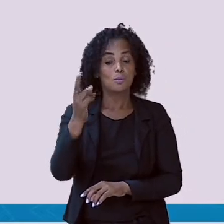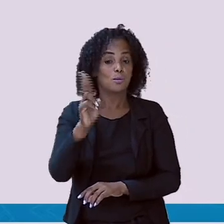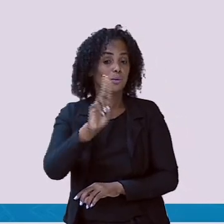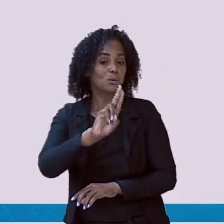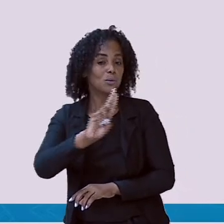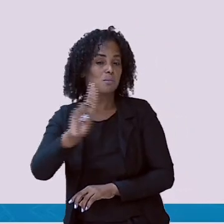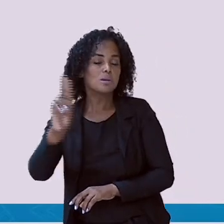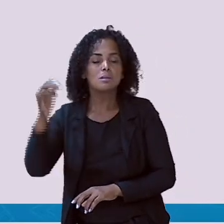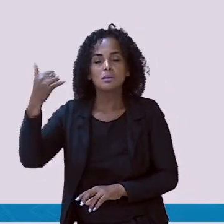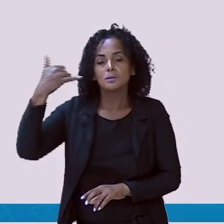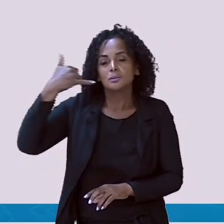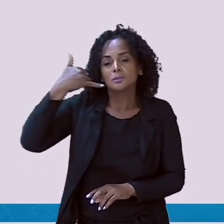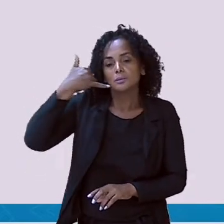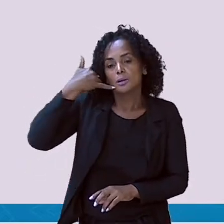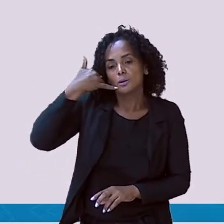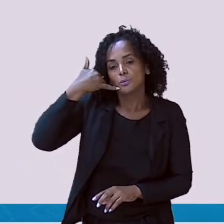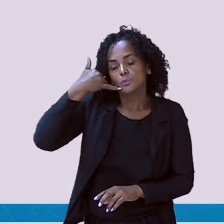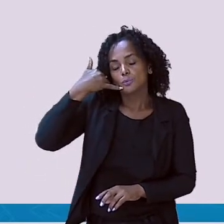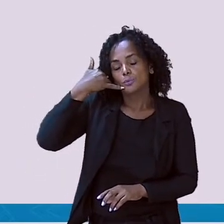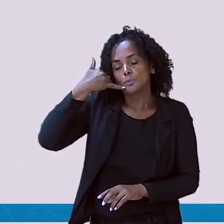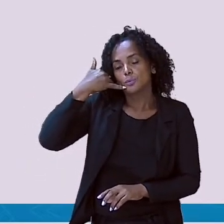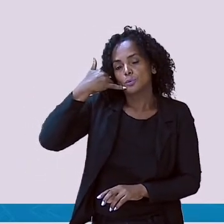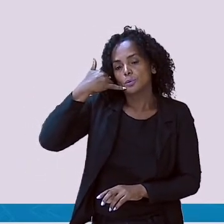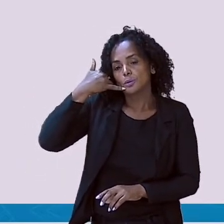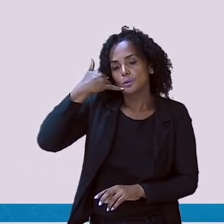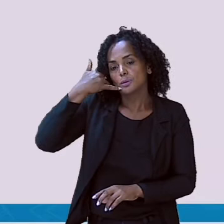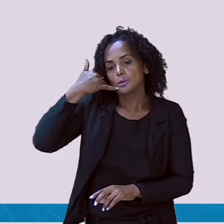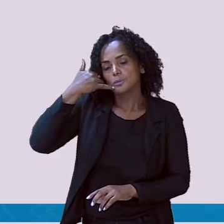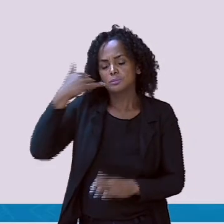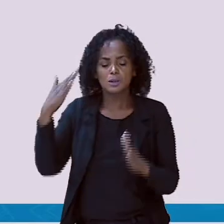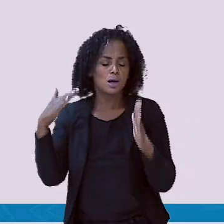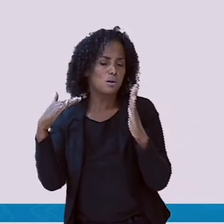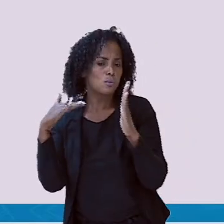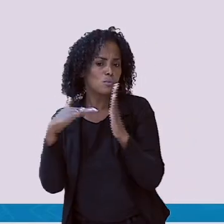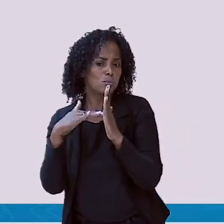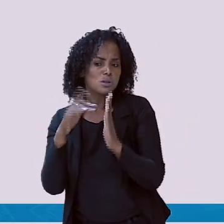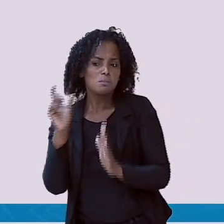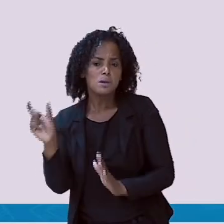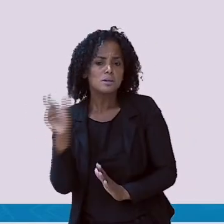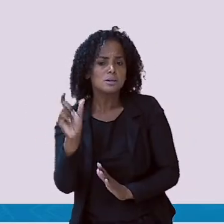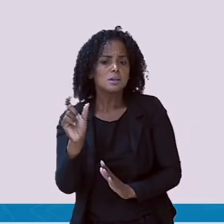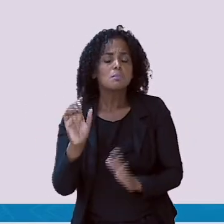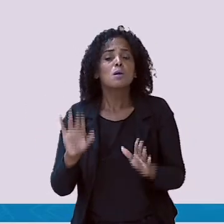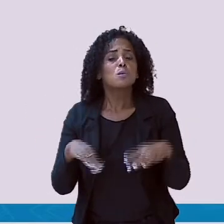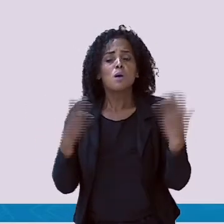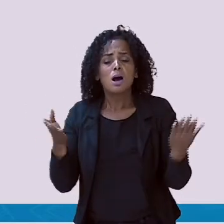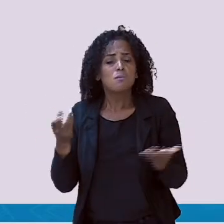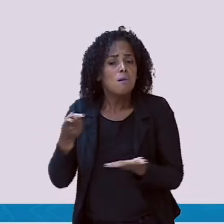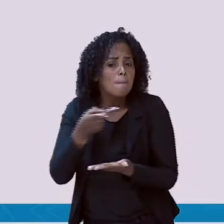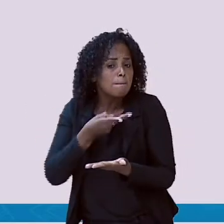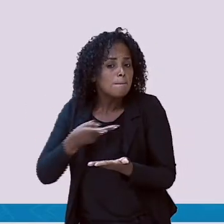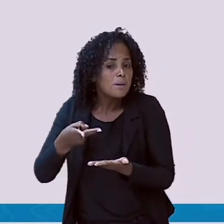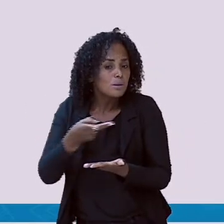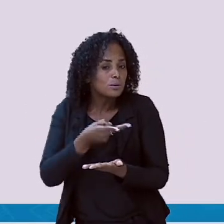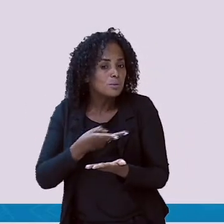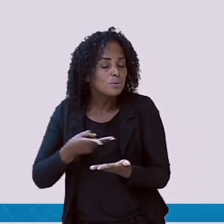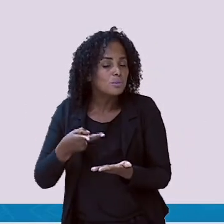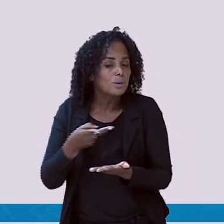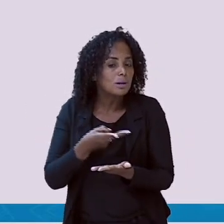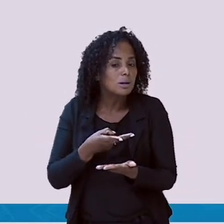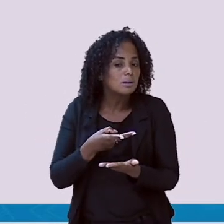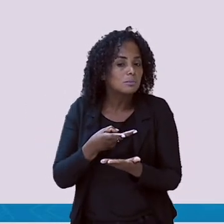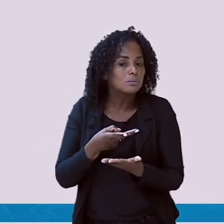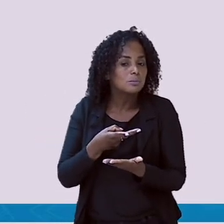quarta e última sílaba. Qual sílaba mesmo? Isso mesmo.